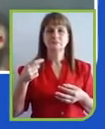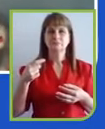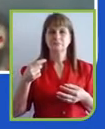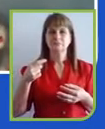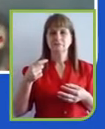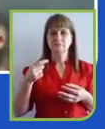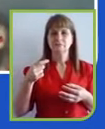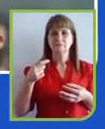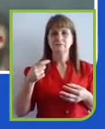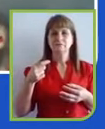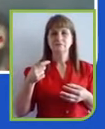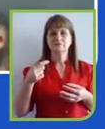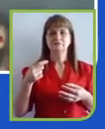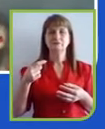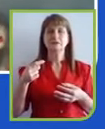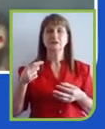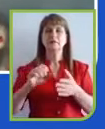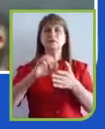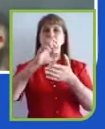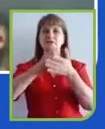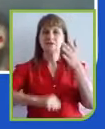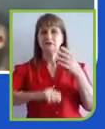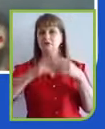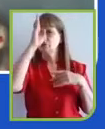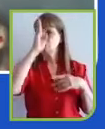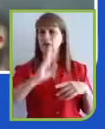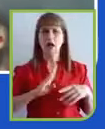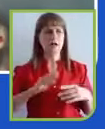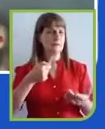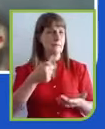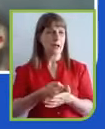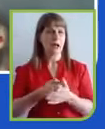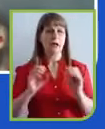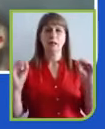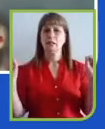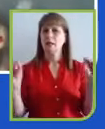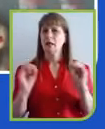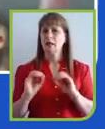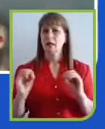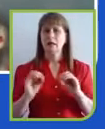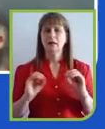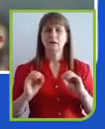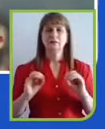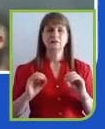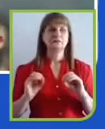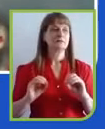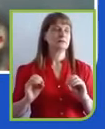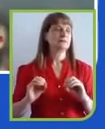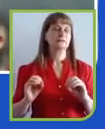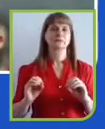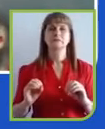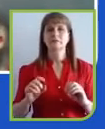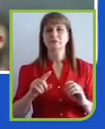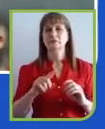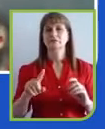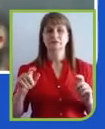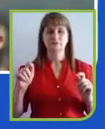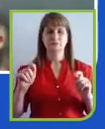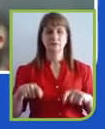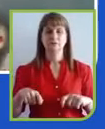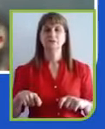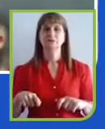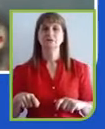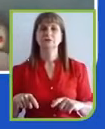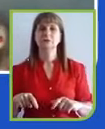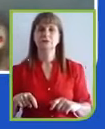gratuitamente, ok? Ninguém precisa pagar nada por ele. Está numa web page, um endereço, você entra lá. A ideia sustentável